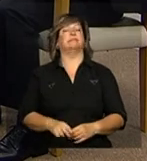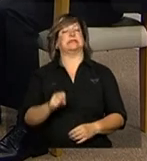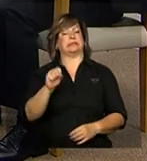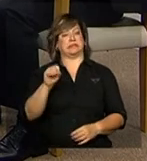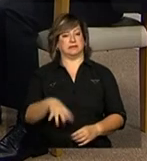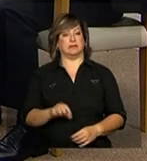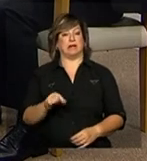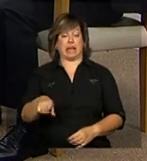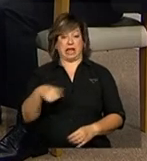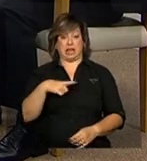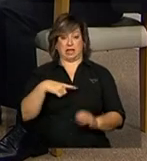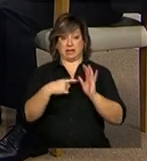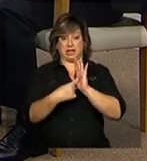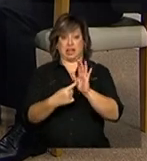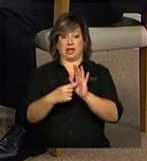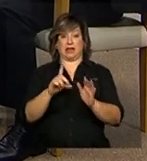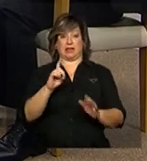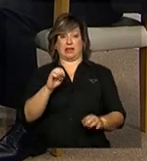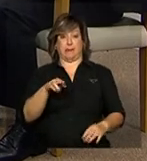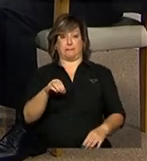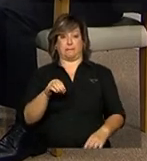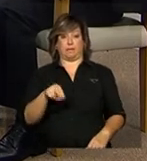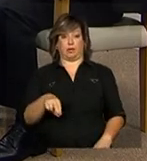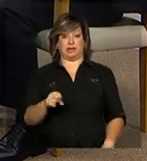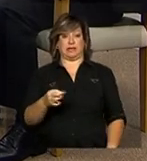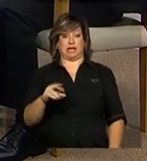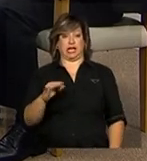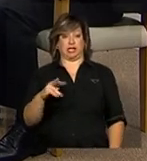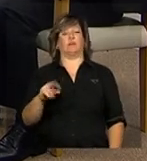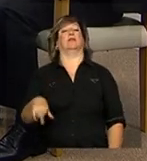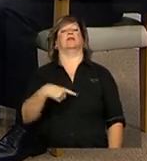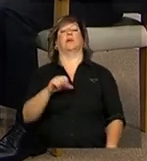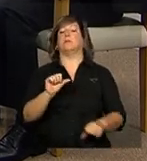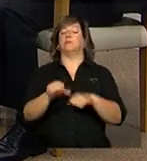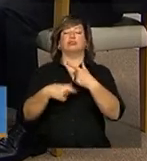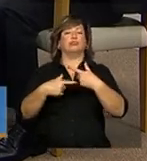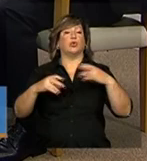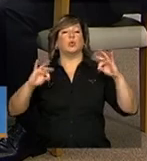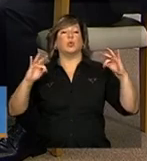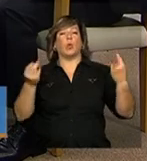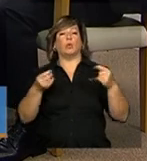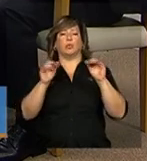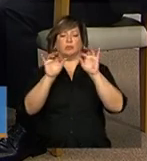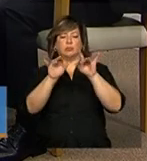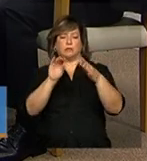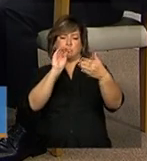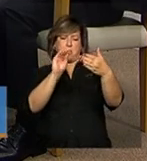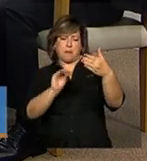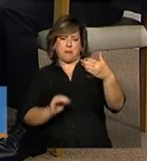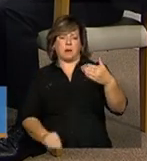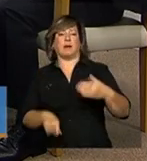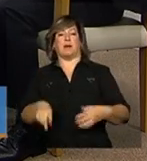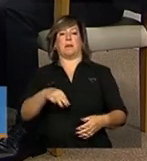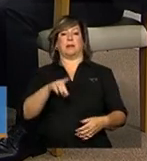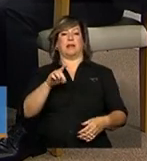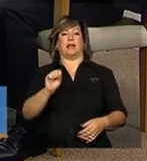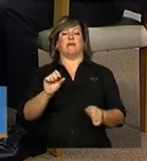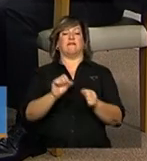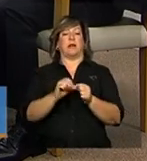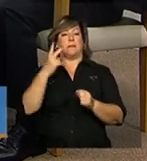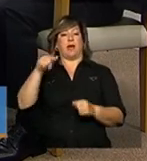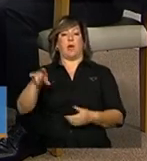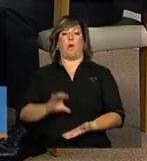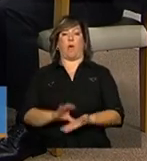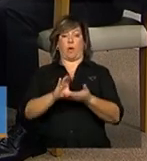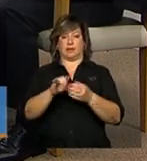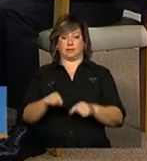demonstrativo, nós reformulamos todos os questionários que o MDS faz para o Conselho, certo?